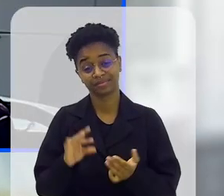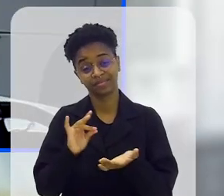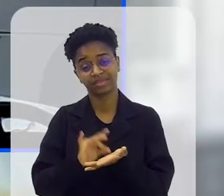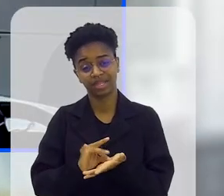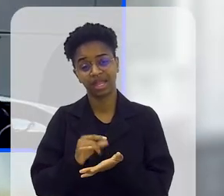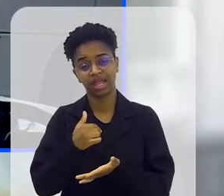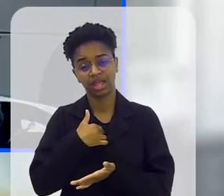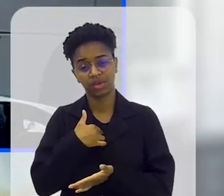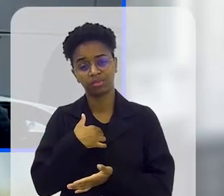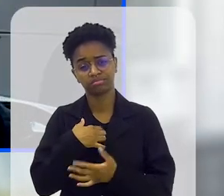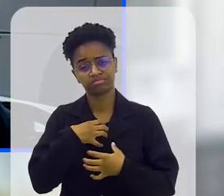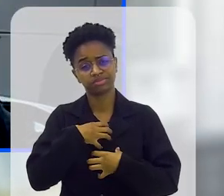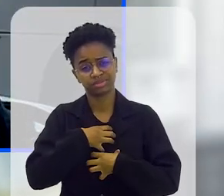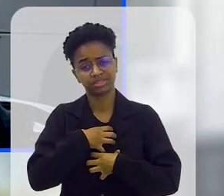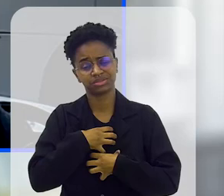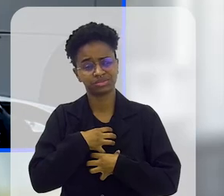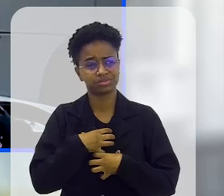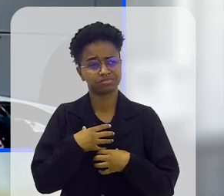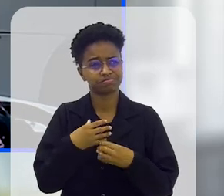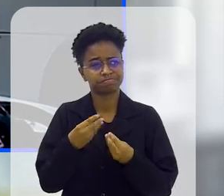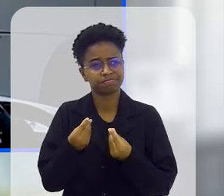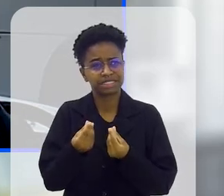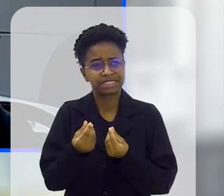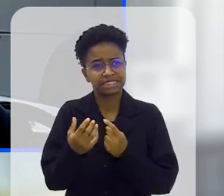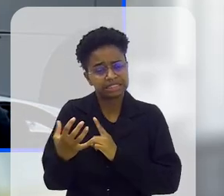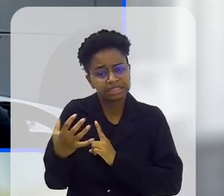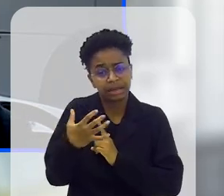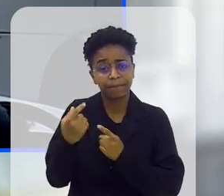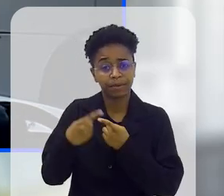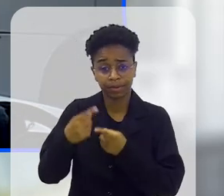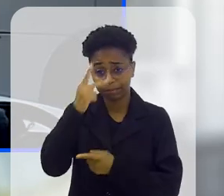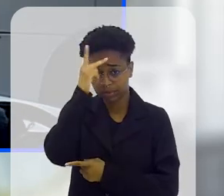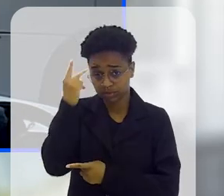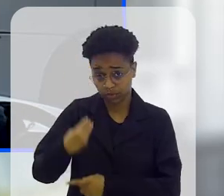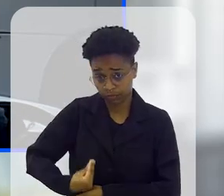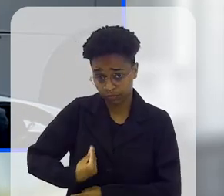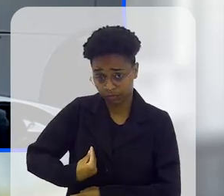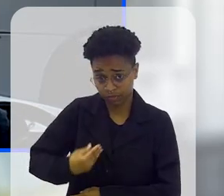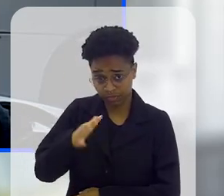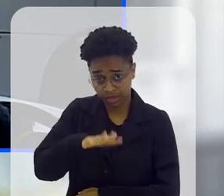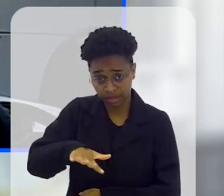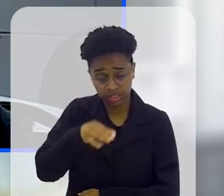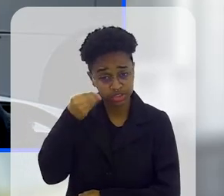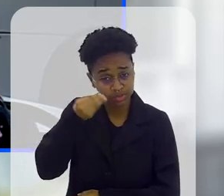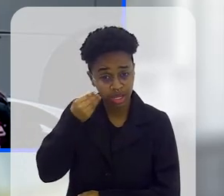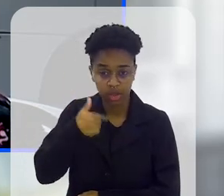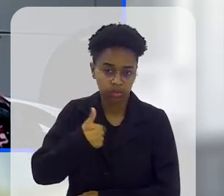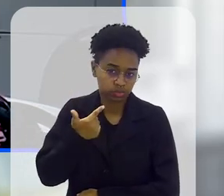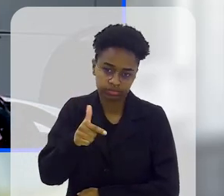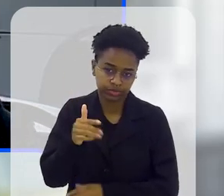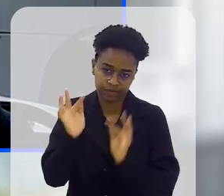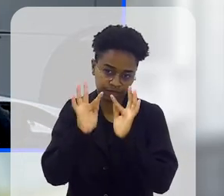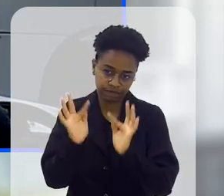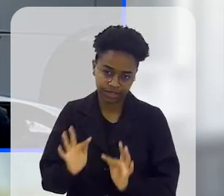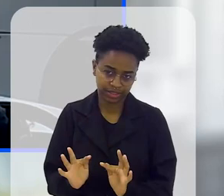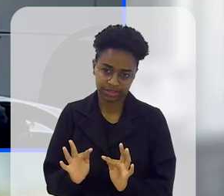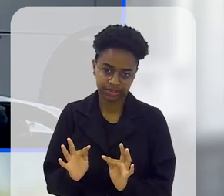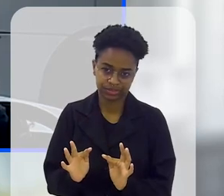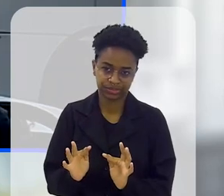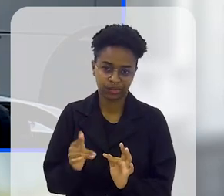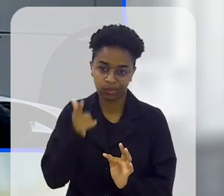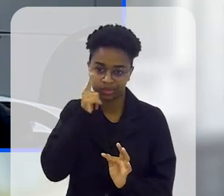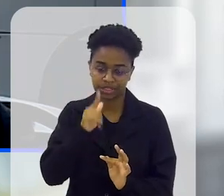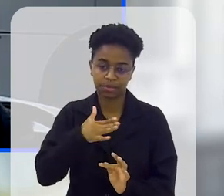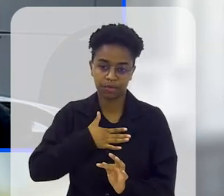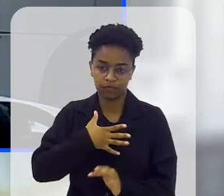Realmente, eu fico super muito contagiada, porque quem vive isso, né, eu não tive a felicidade de conseguir